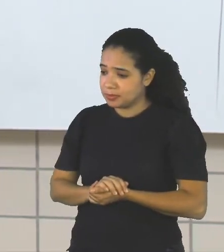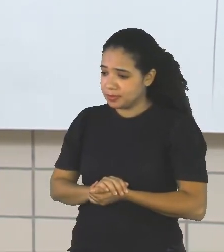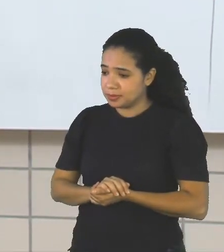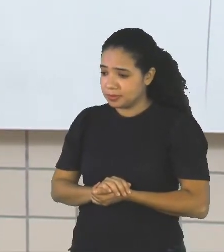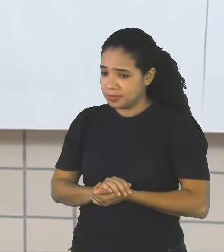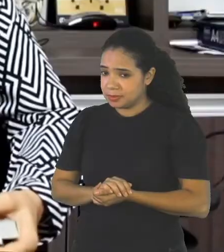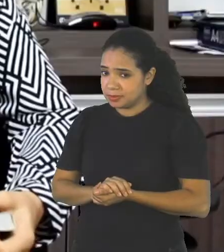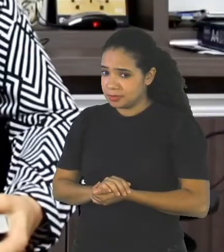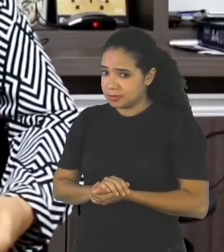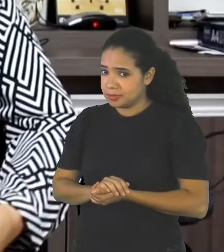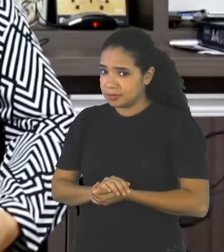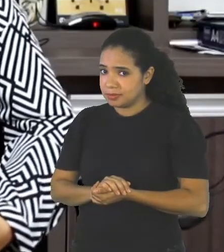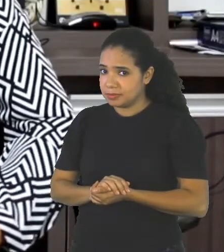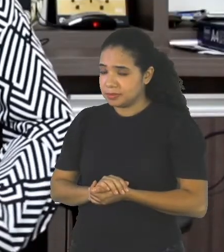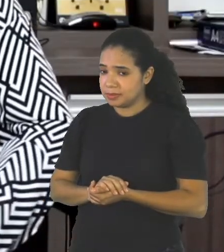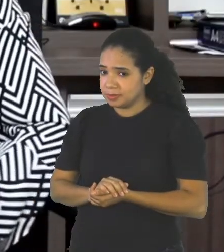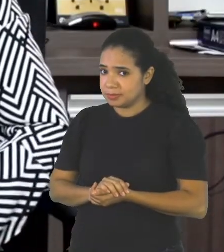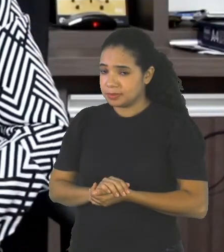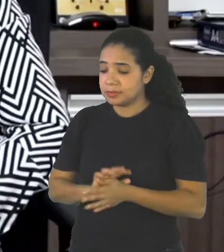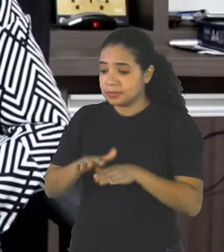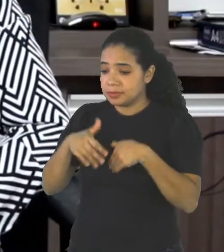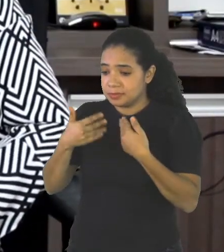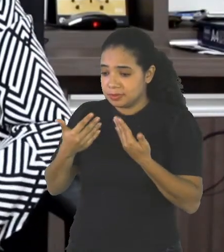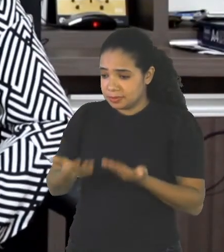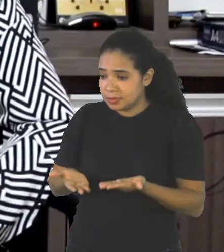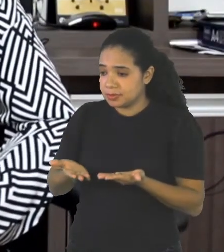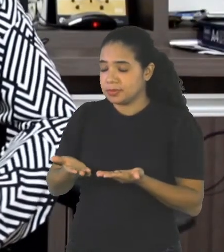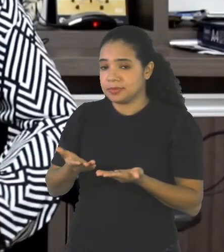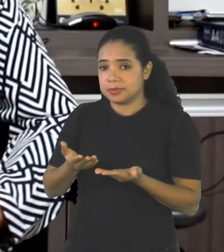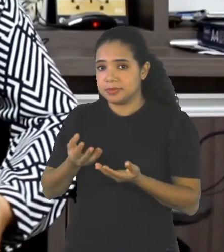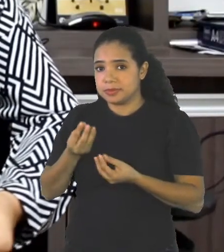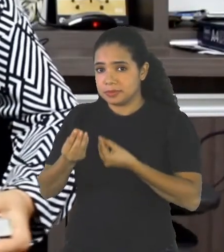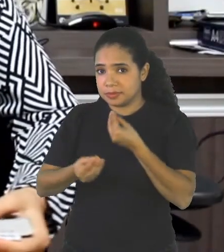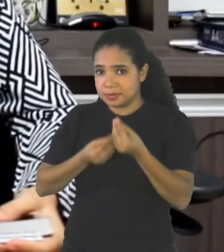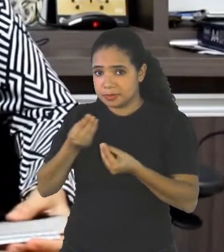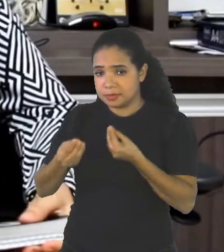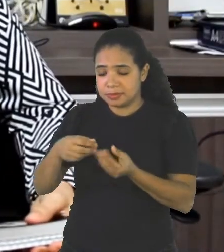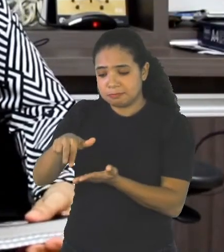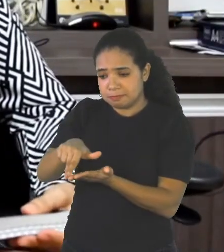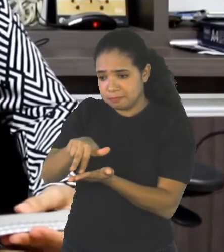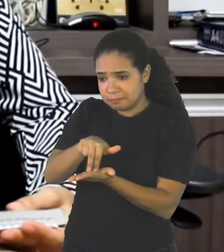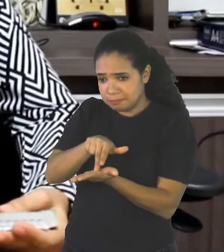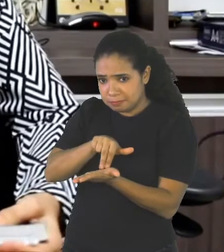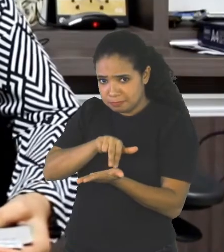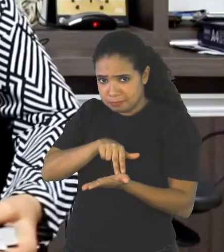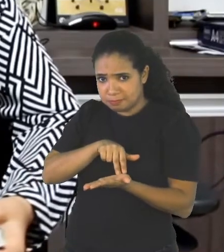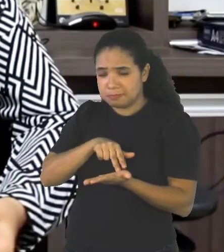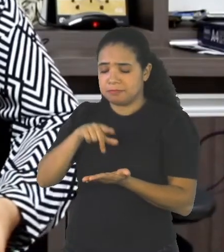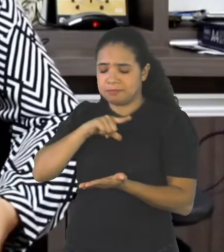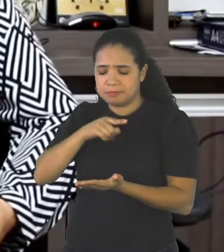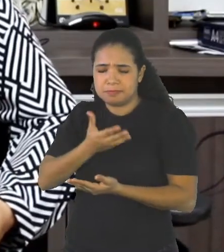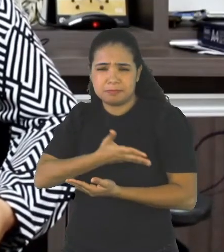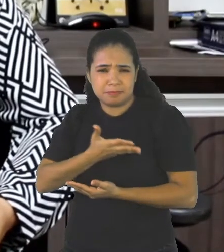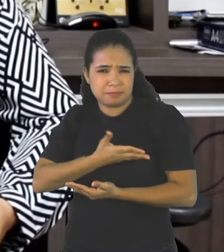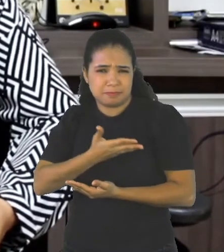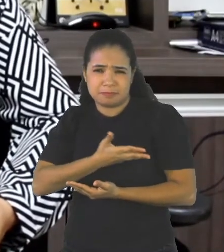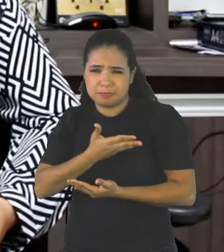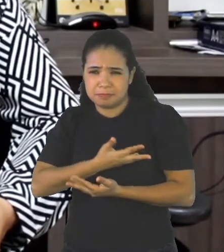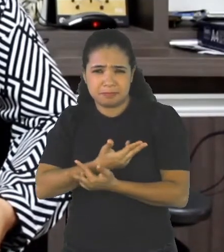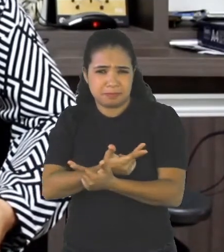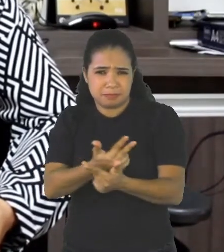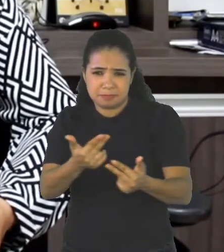I guess Michael Jackson Has a Lot Of Friends Including Selene John